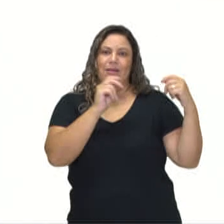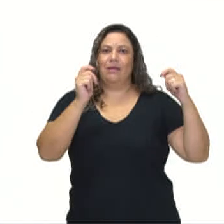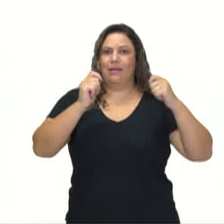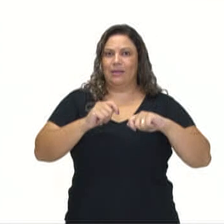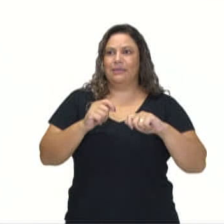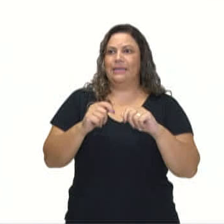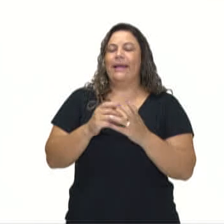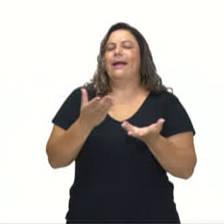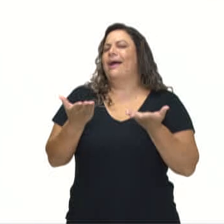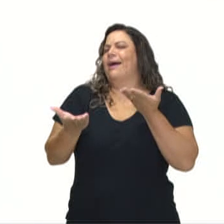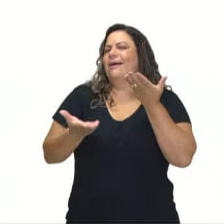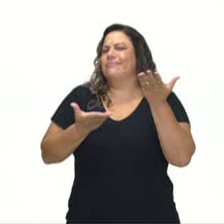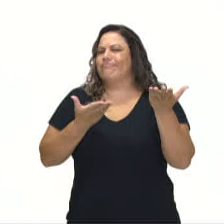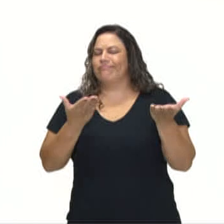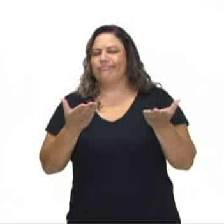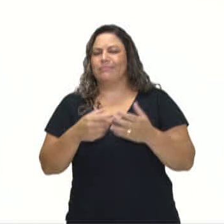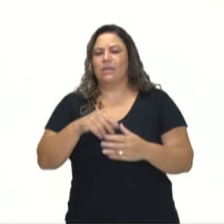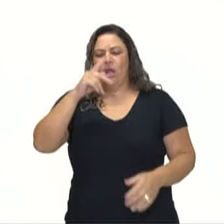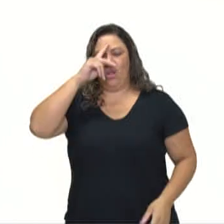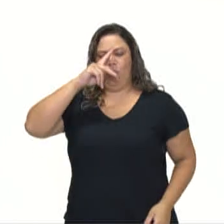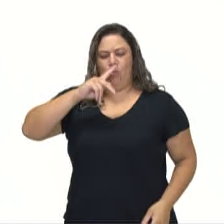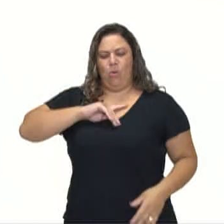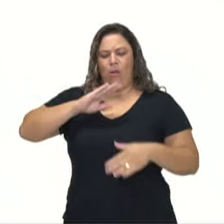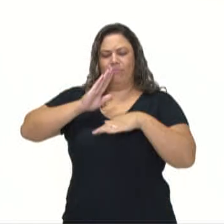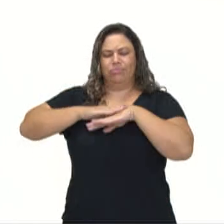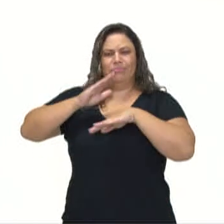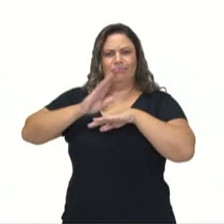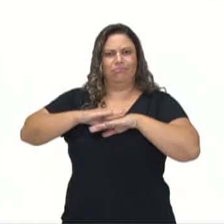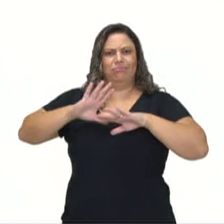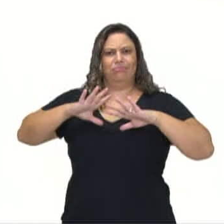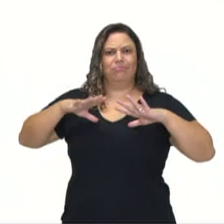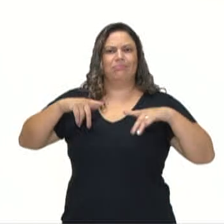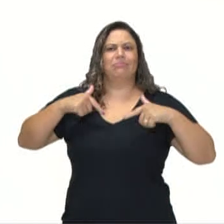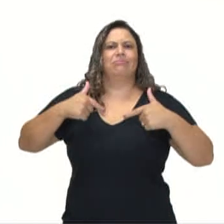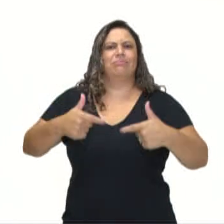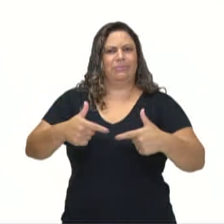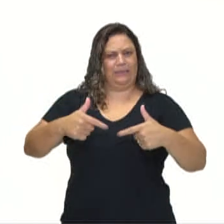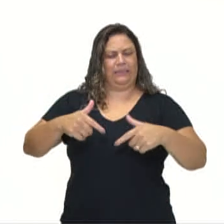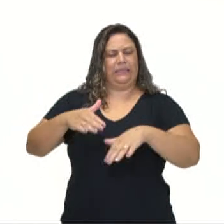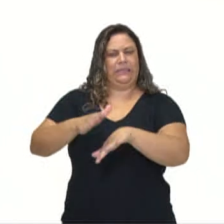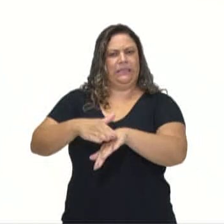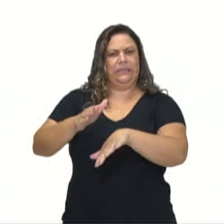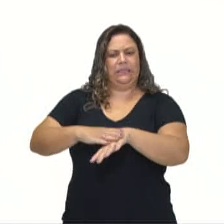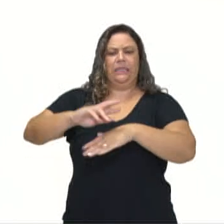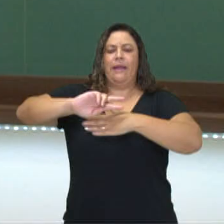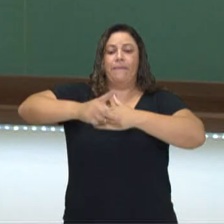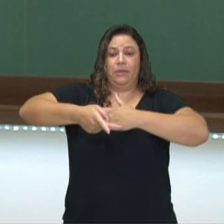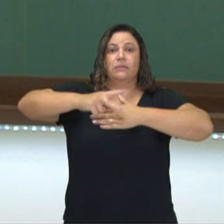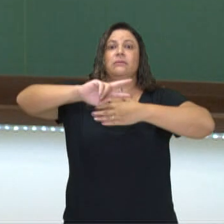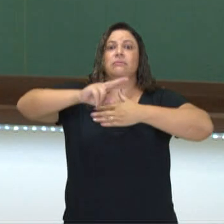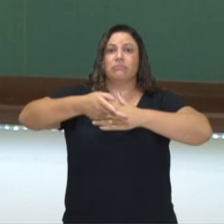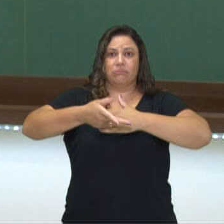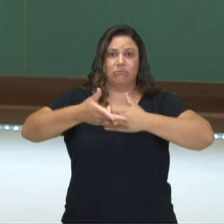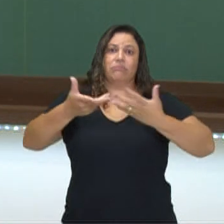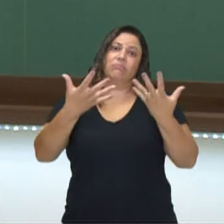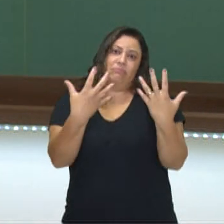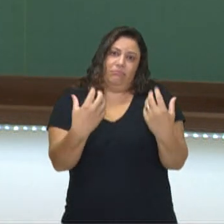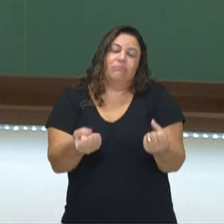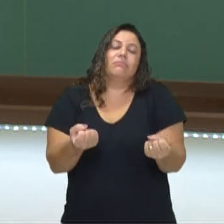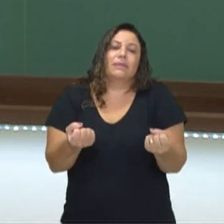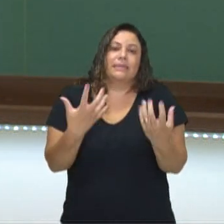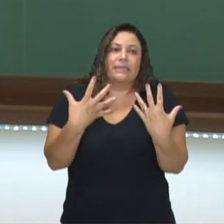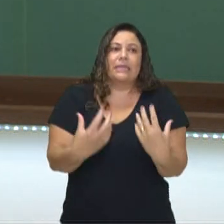responder pelas suas próprias ações e arcar com as suas consequências. Dessa forma,